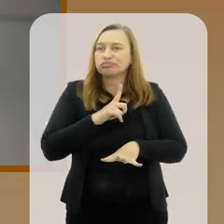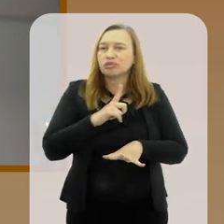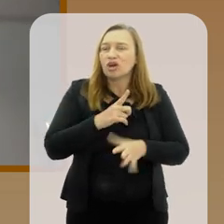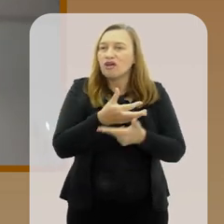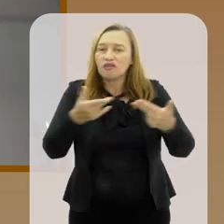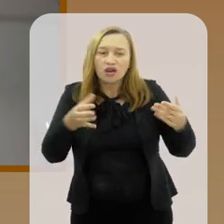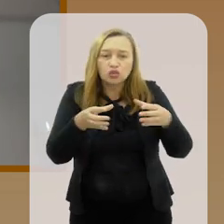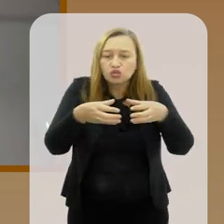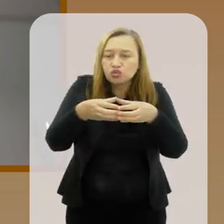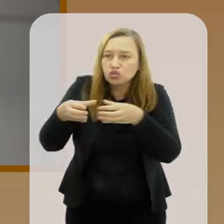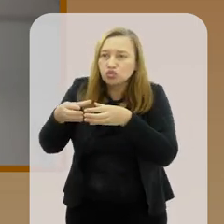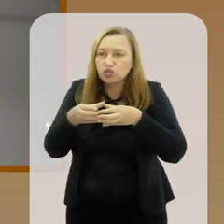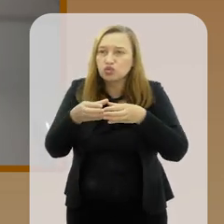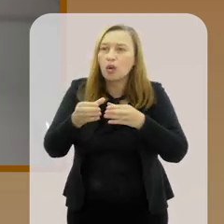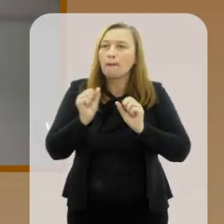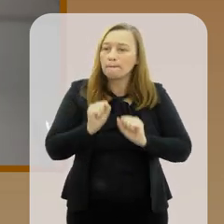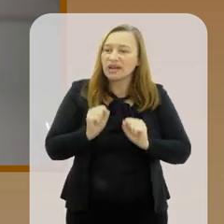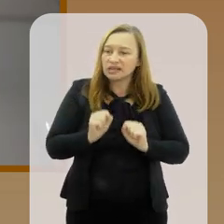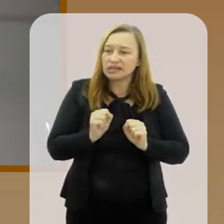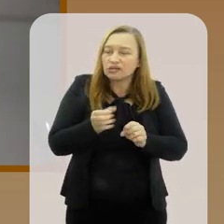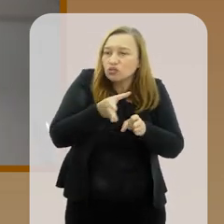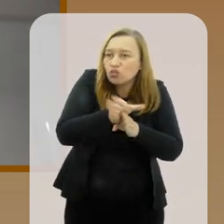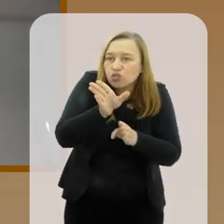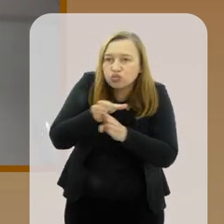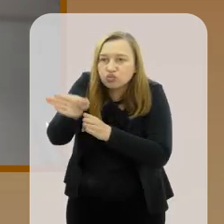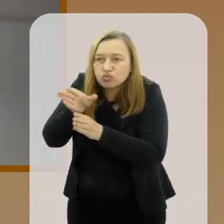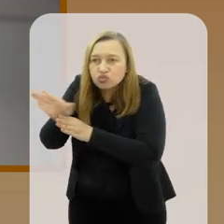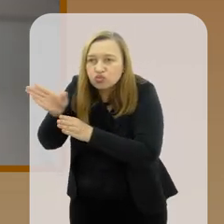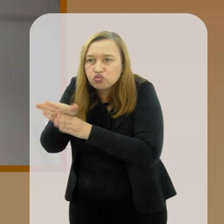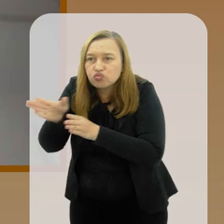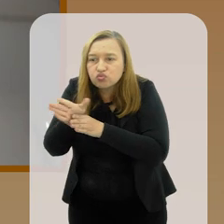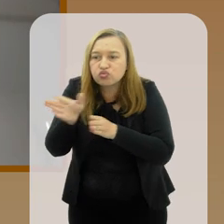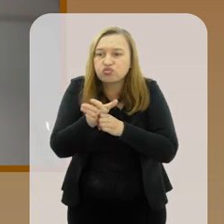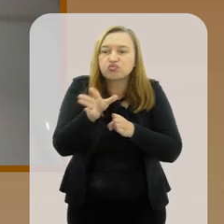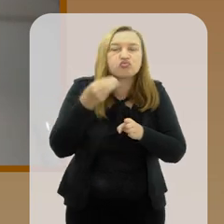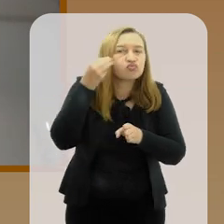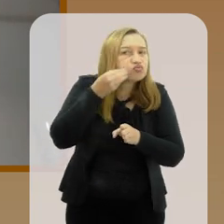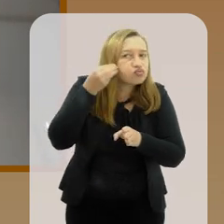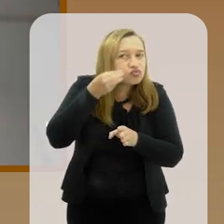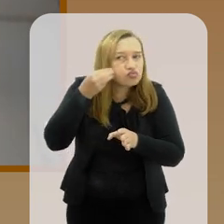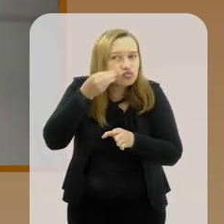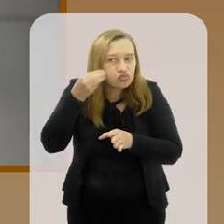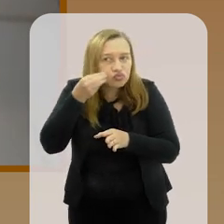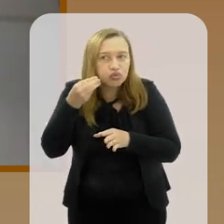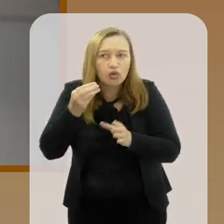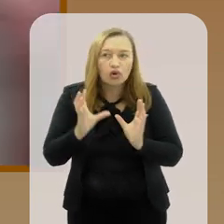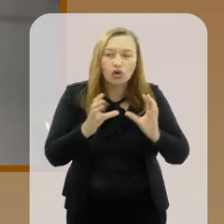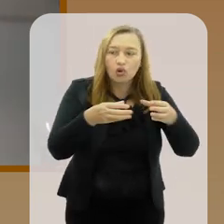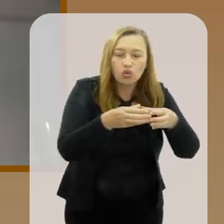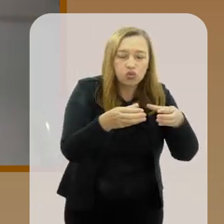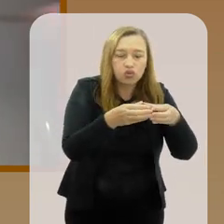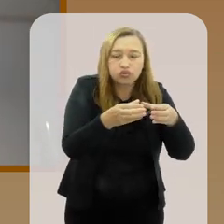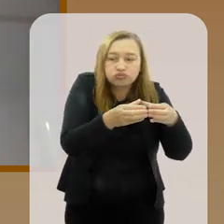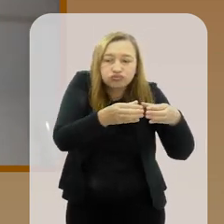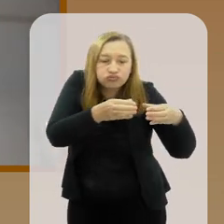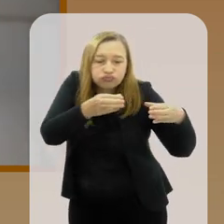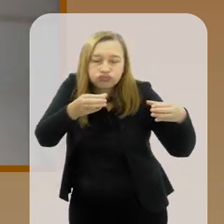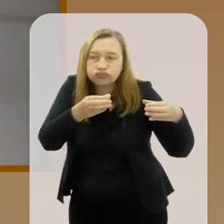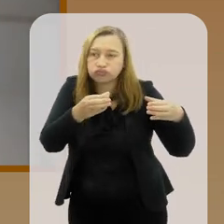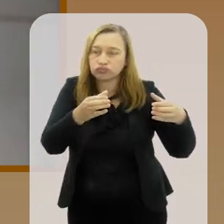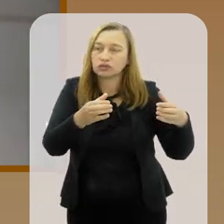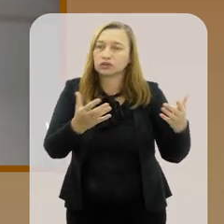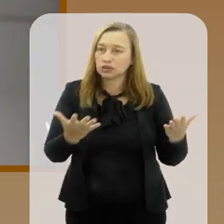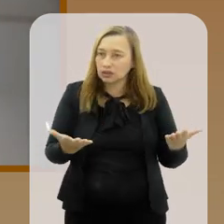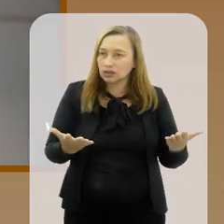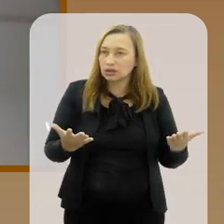Tem grandes equipes que precisam de direções e precisam de experimentos que vão demandar grupos grandes e